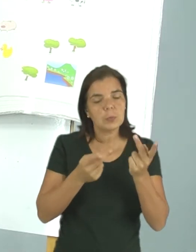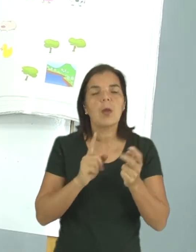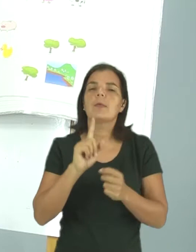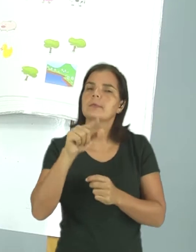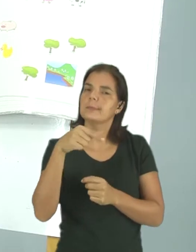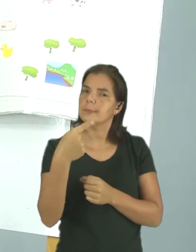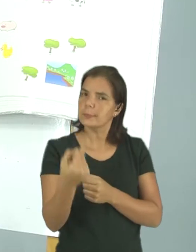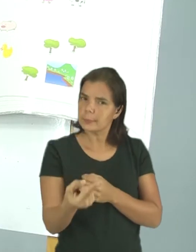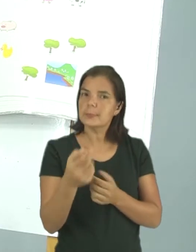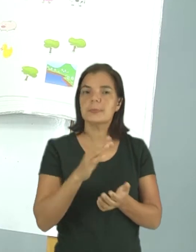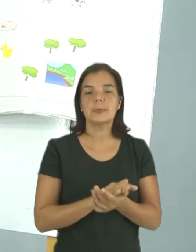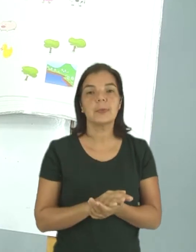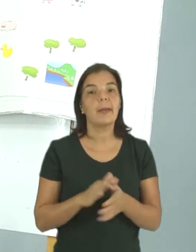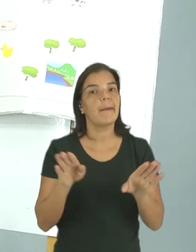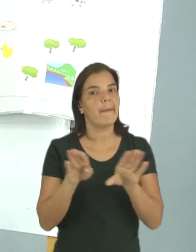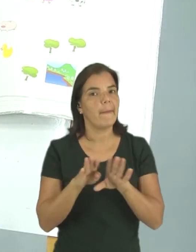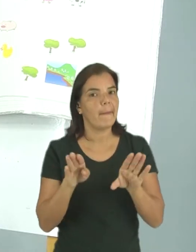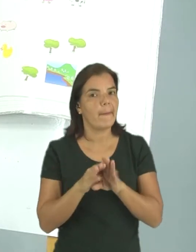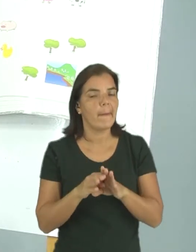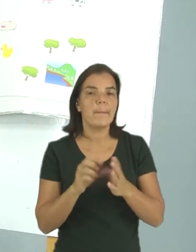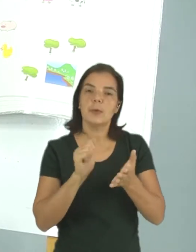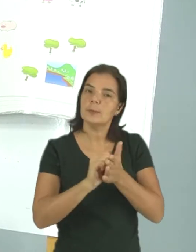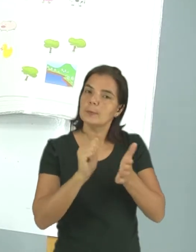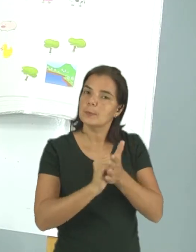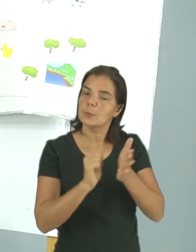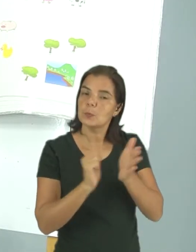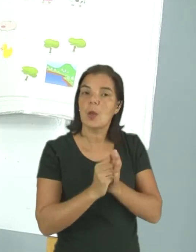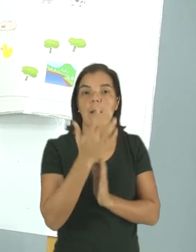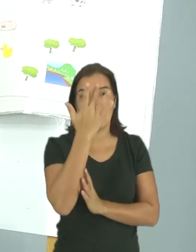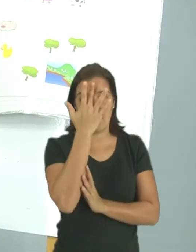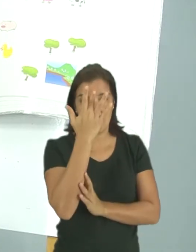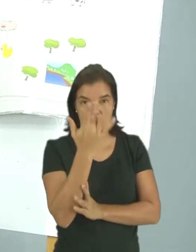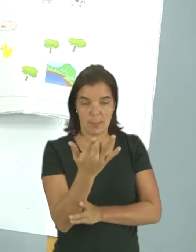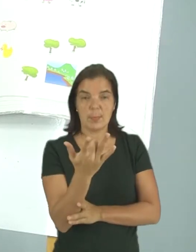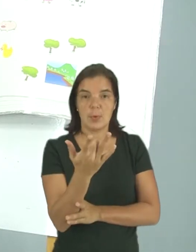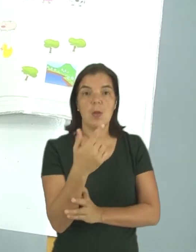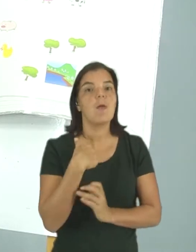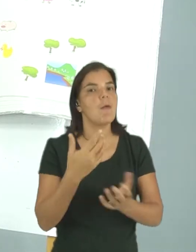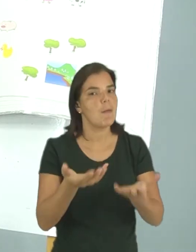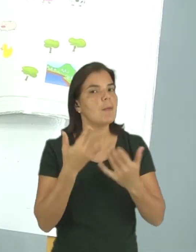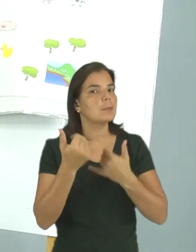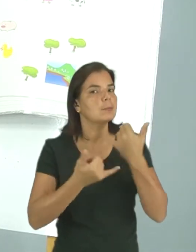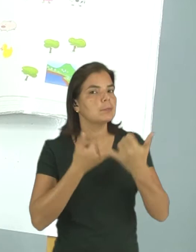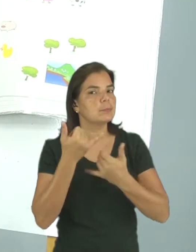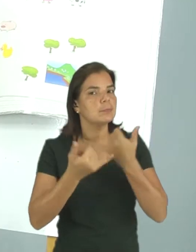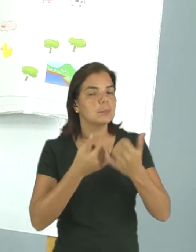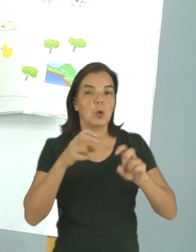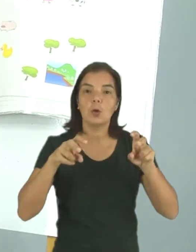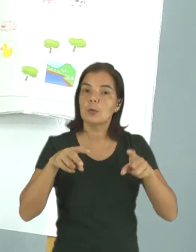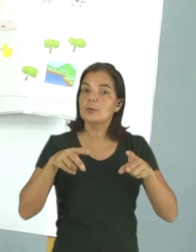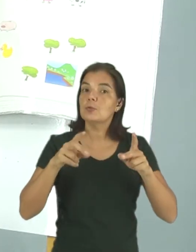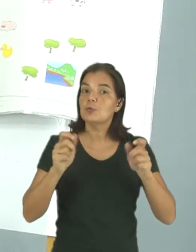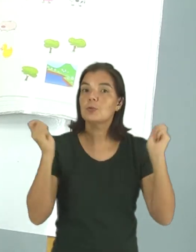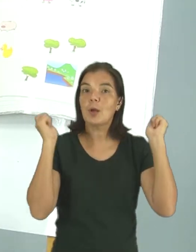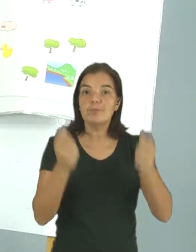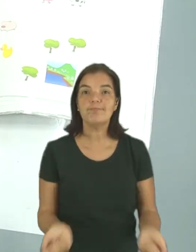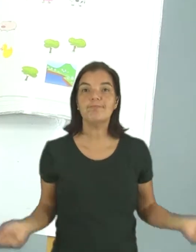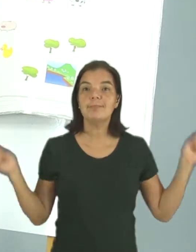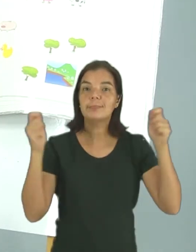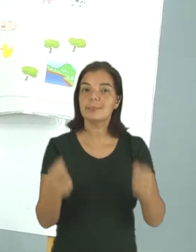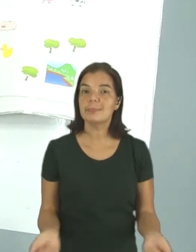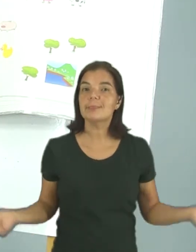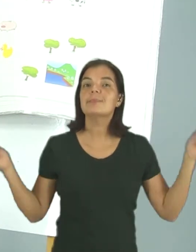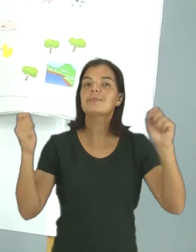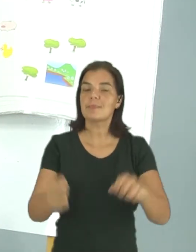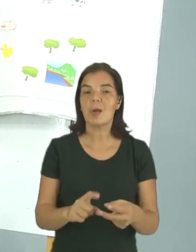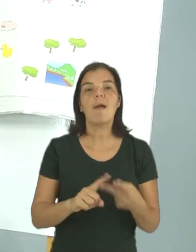dia seguinte. Então, Mila falou para o diário, Amanhã eu quero brincar de pular corda.